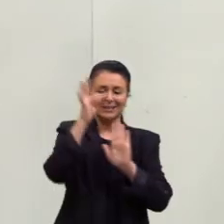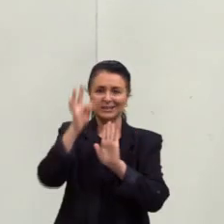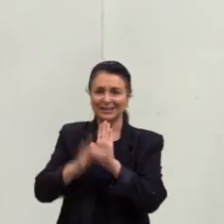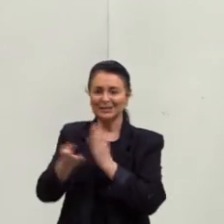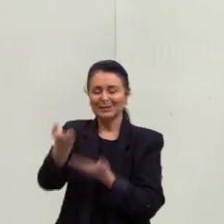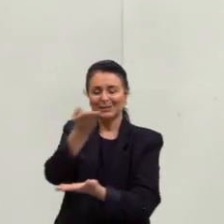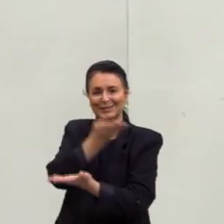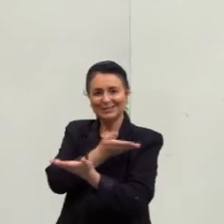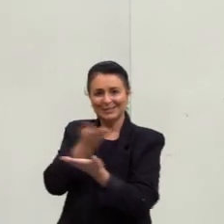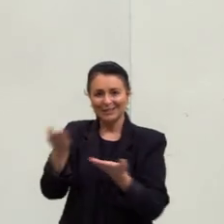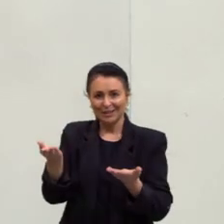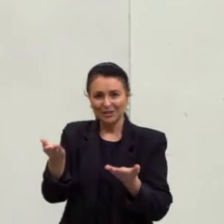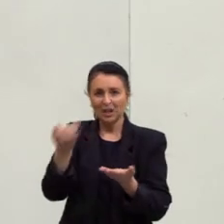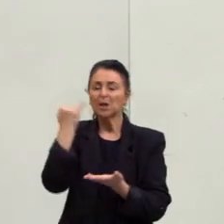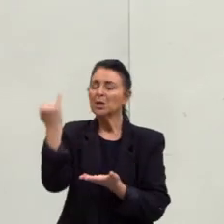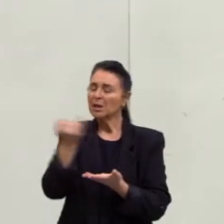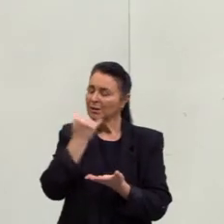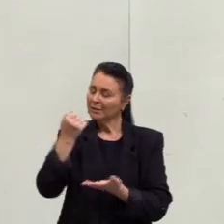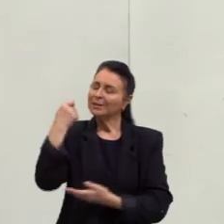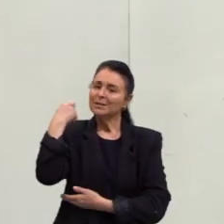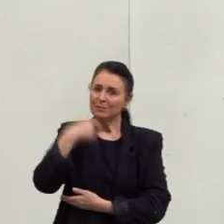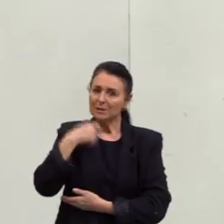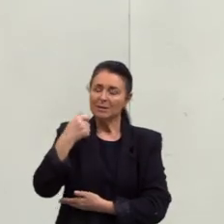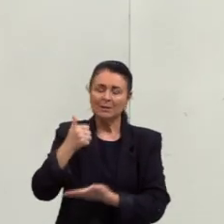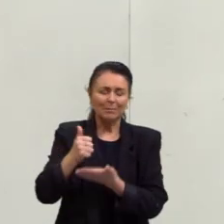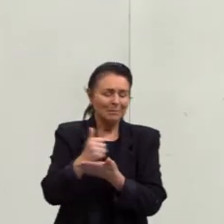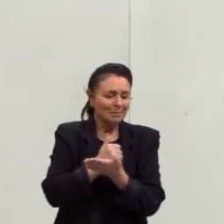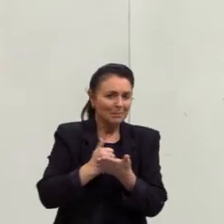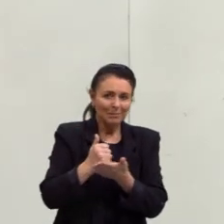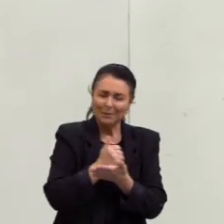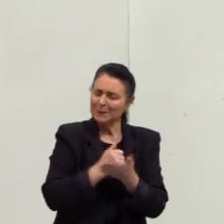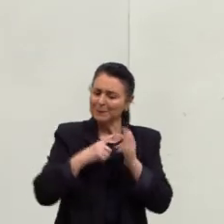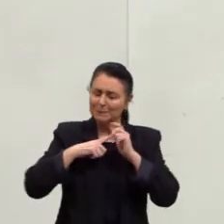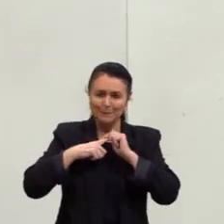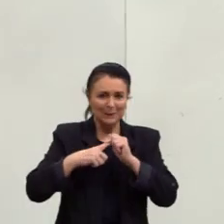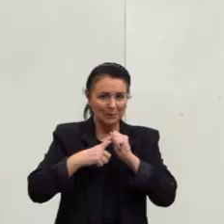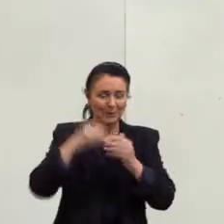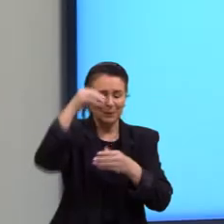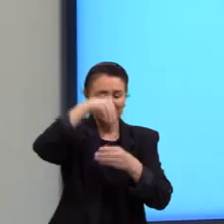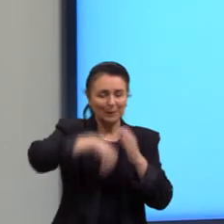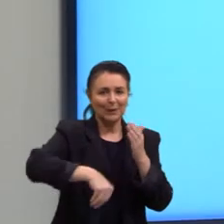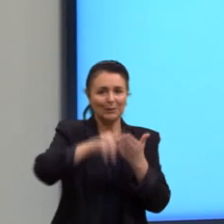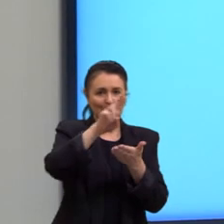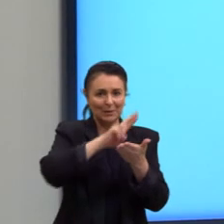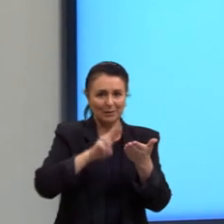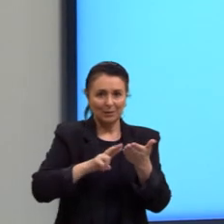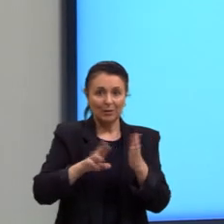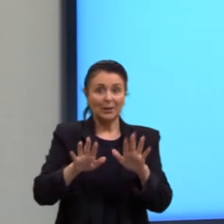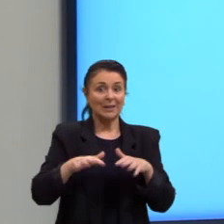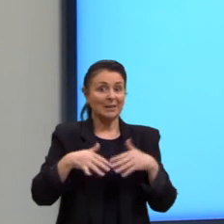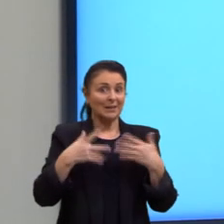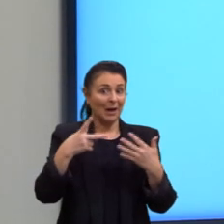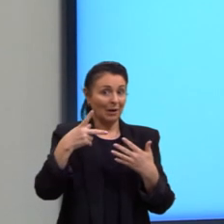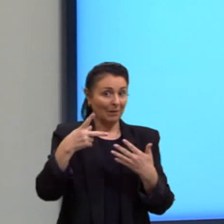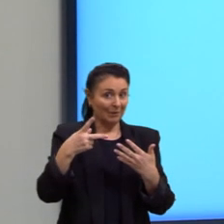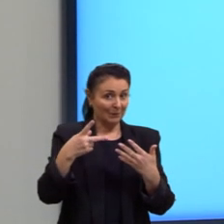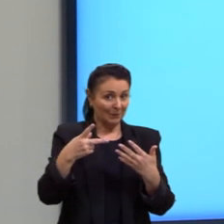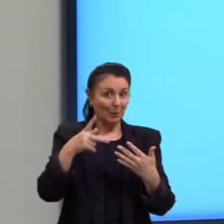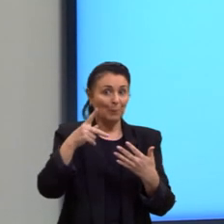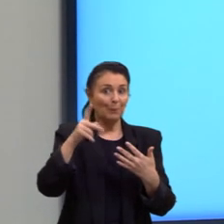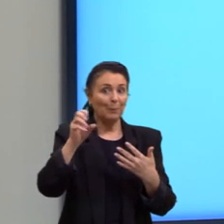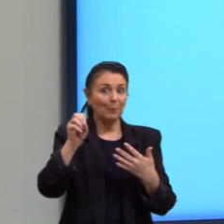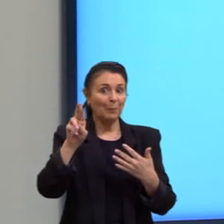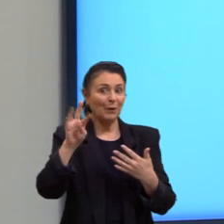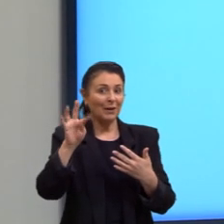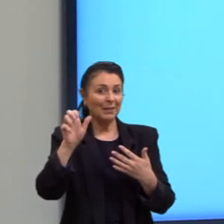só importante como necessária e fundamental na redação. Portanto, olha lá,